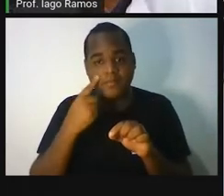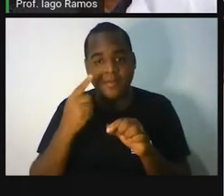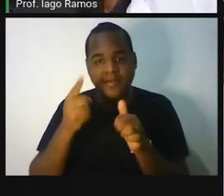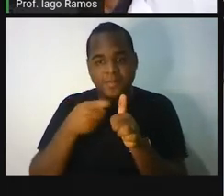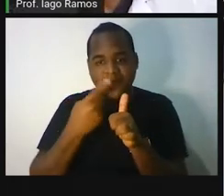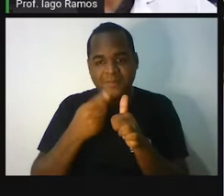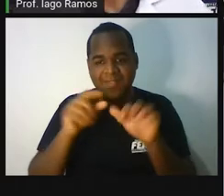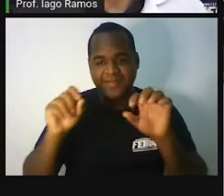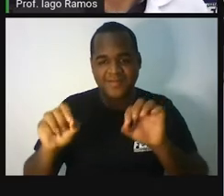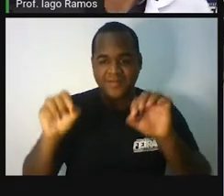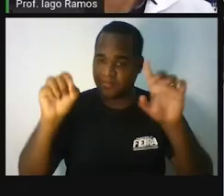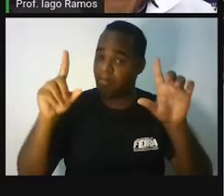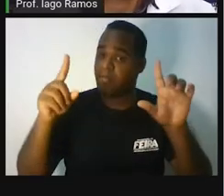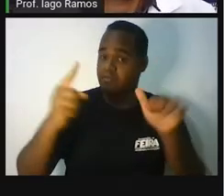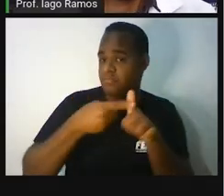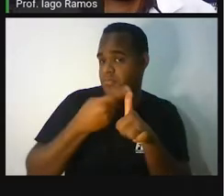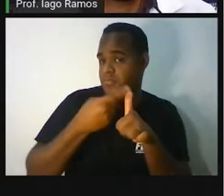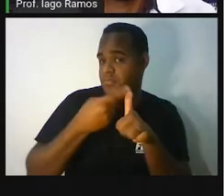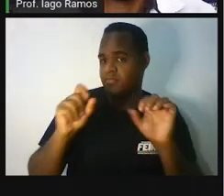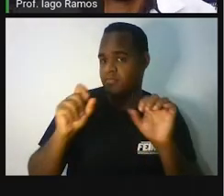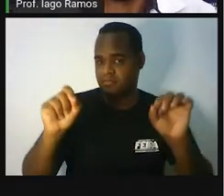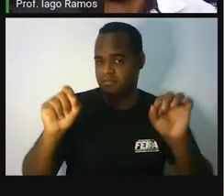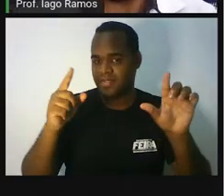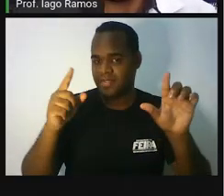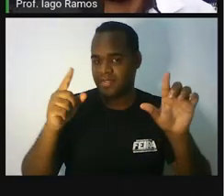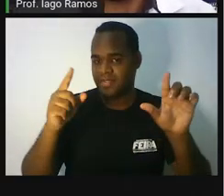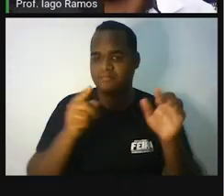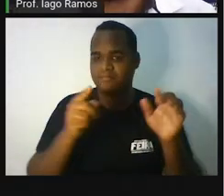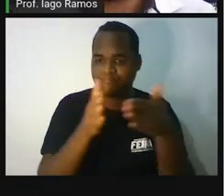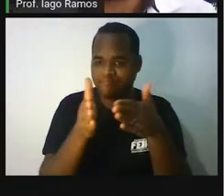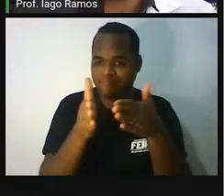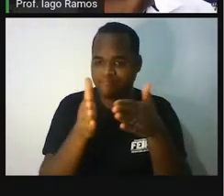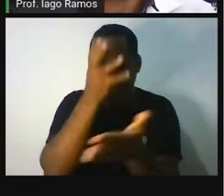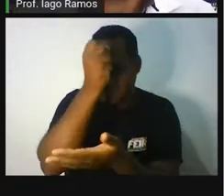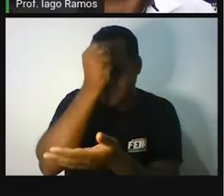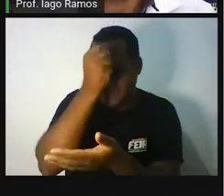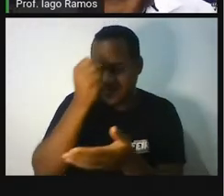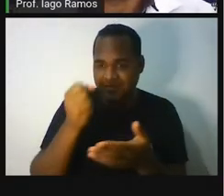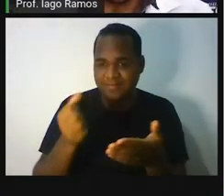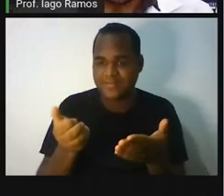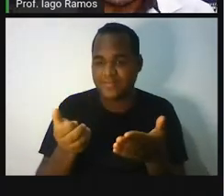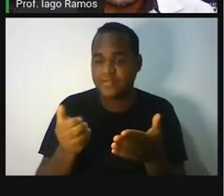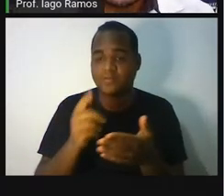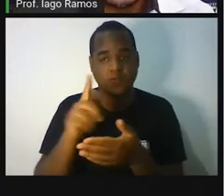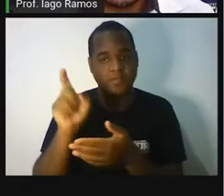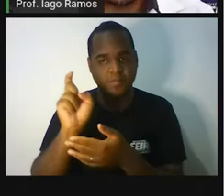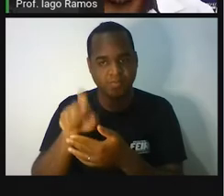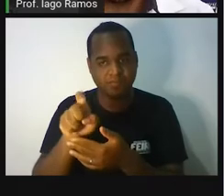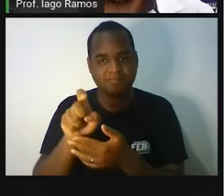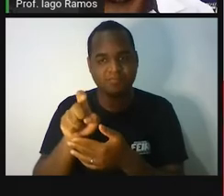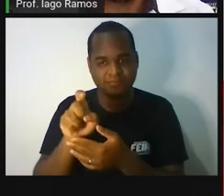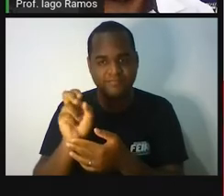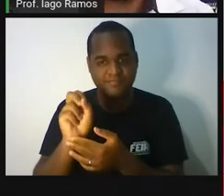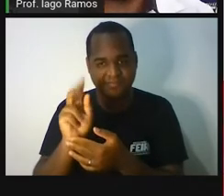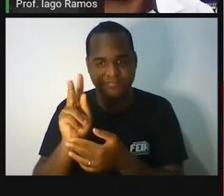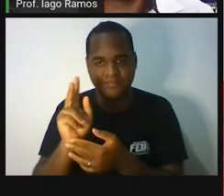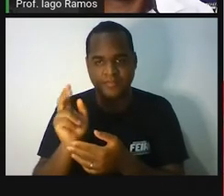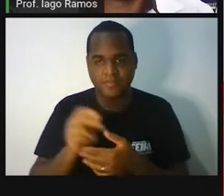tela que apareceu, ó. Clicou, voltou para a tela. Tá vendo? Que bacana!